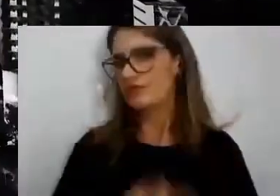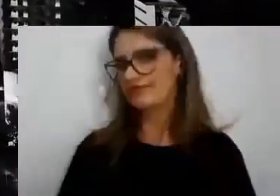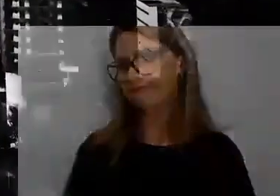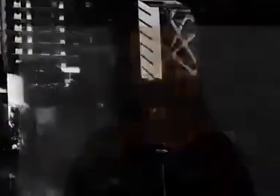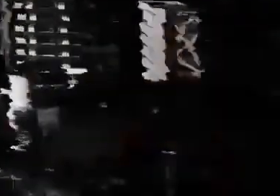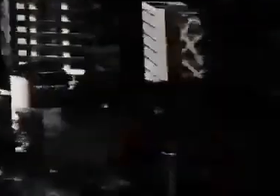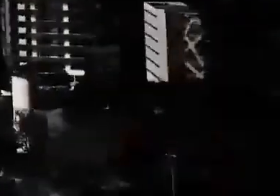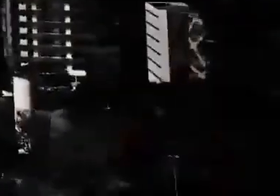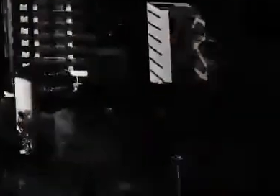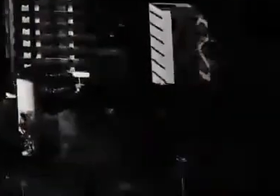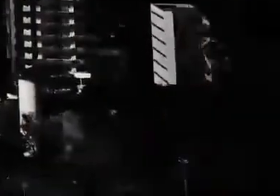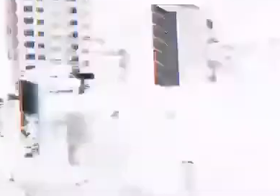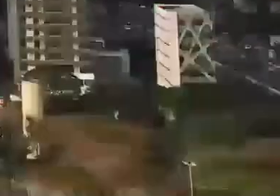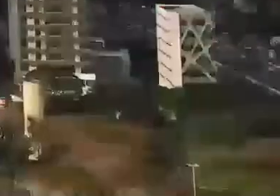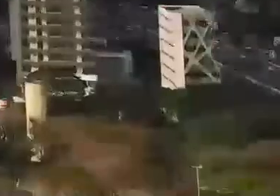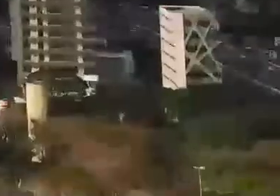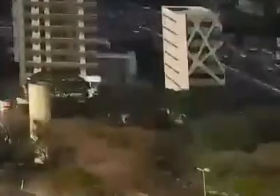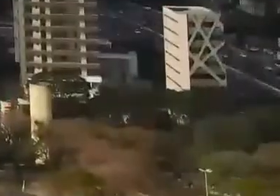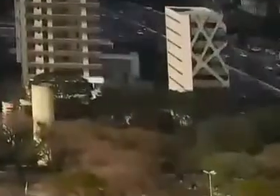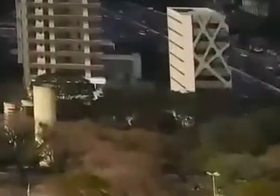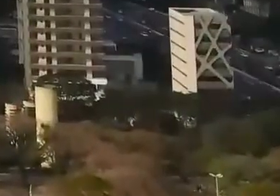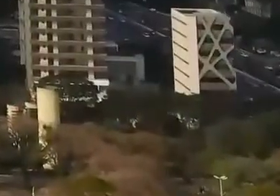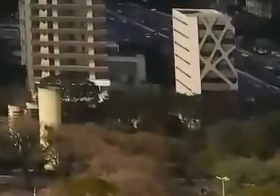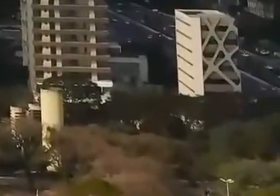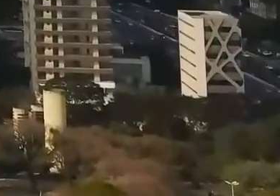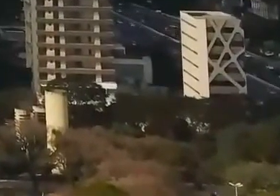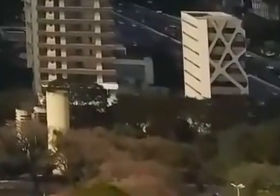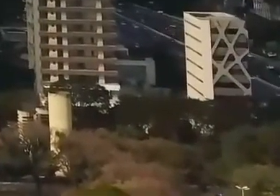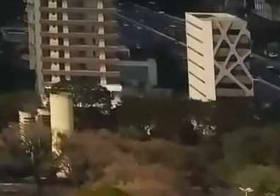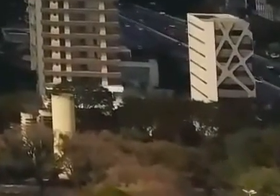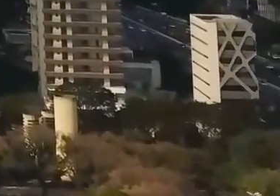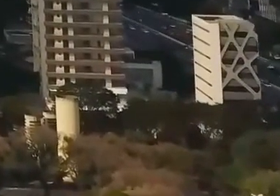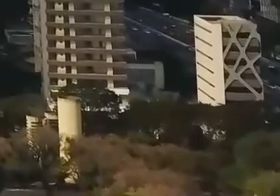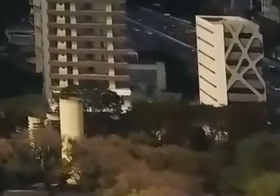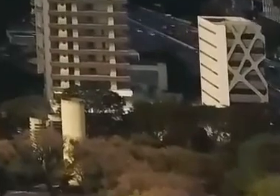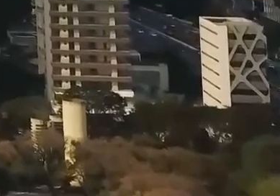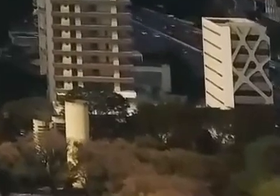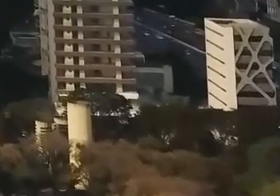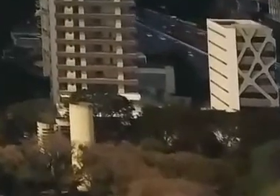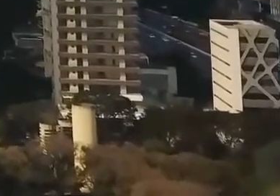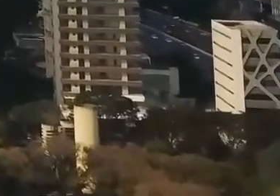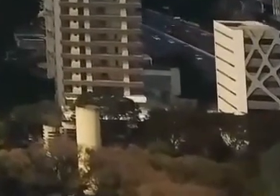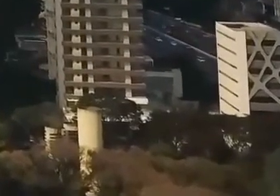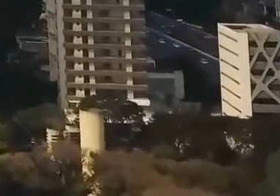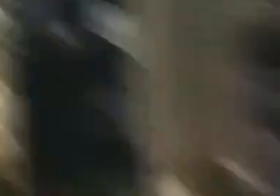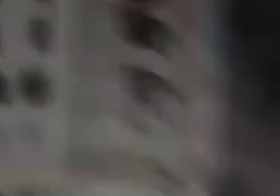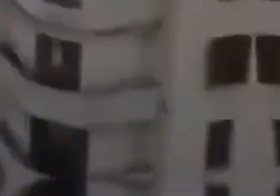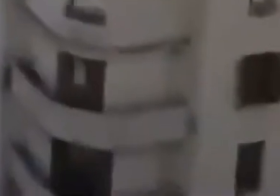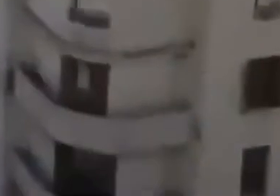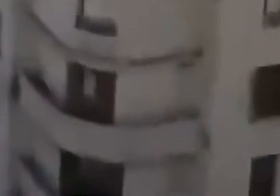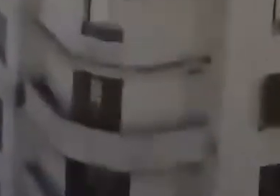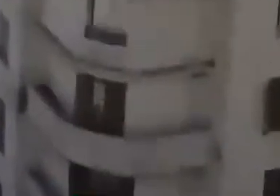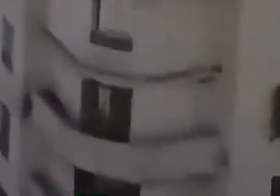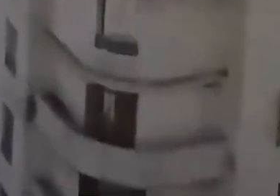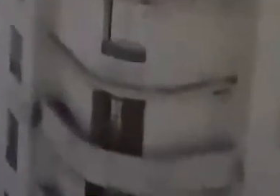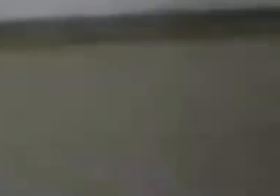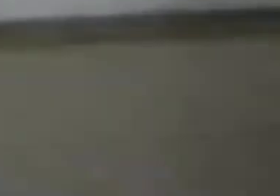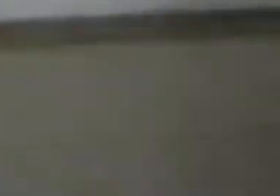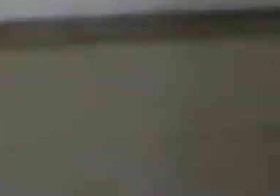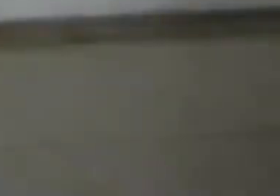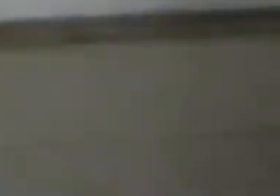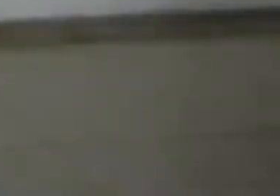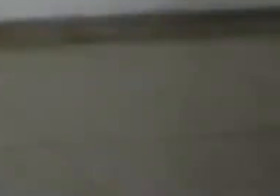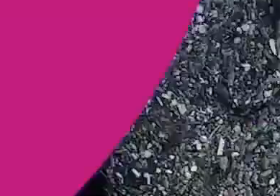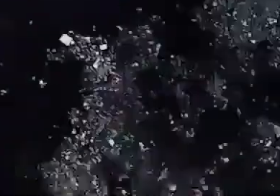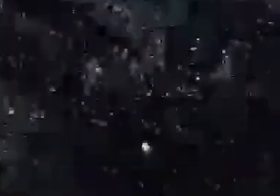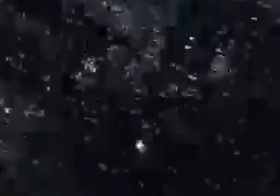Se você pudesse recriar o futuro, como ele seria? A Virada Sustentável completa 10 anos e vai ocupar São Paulo de